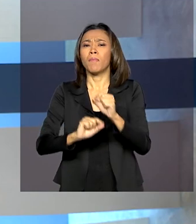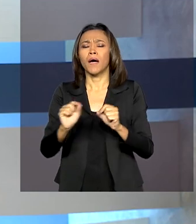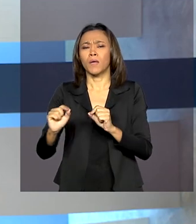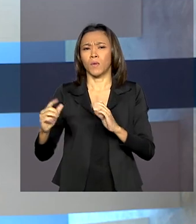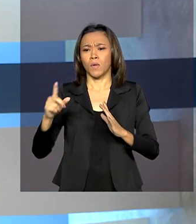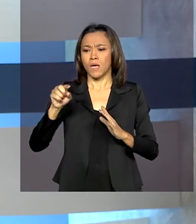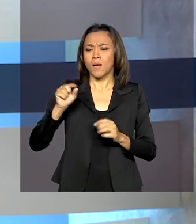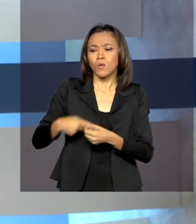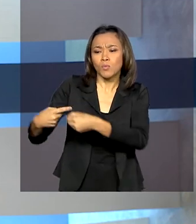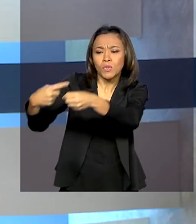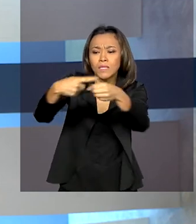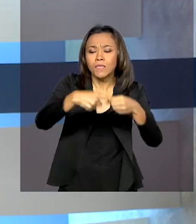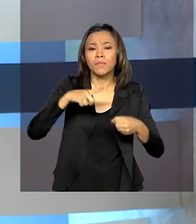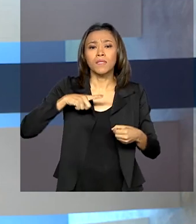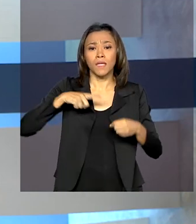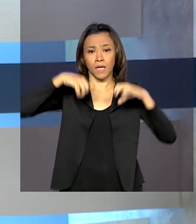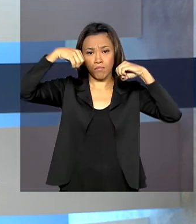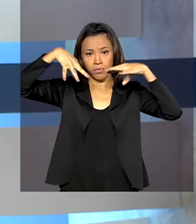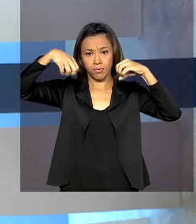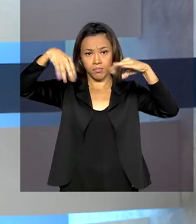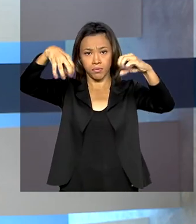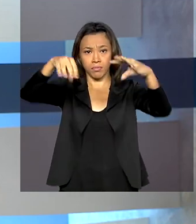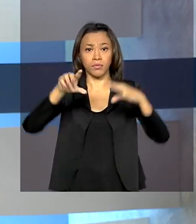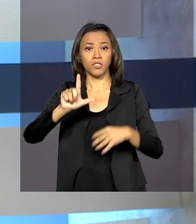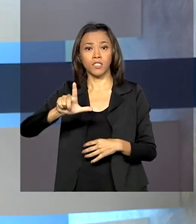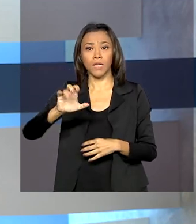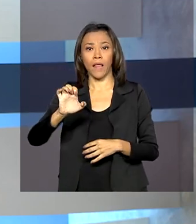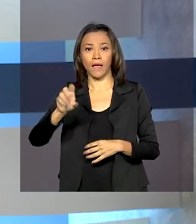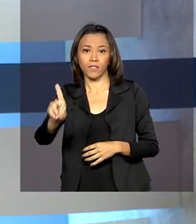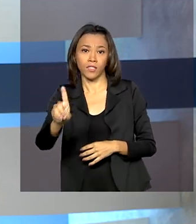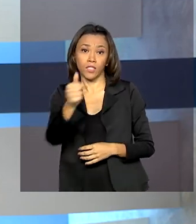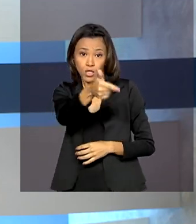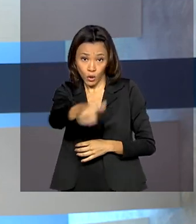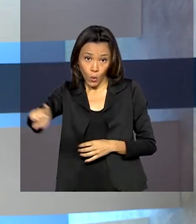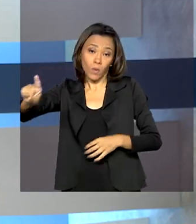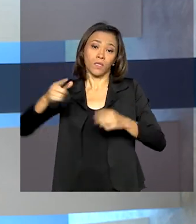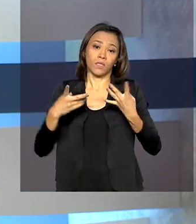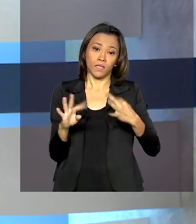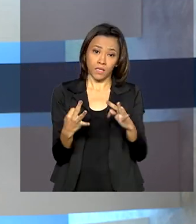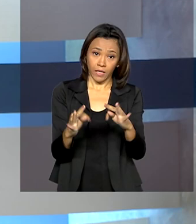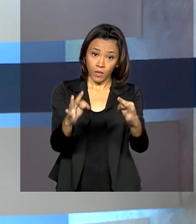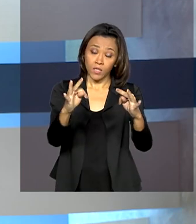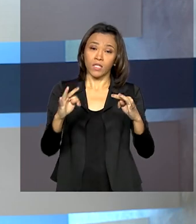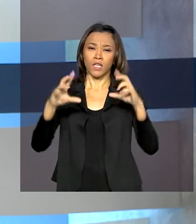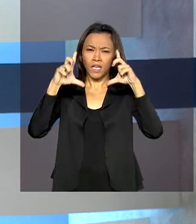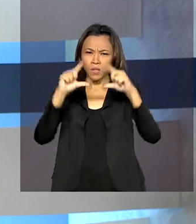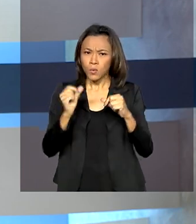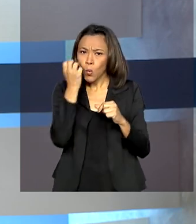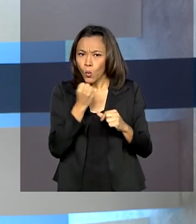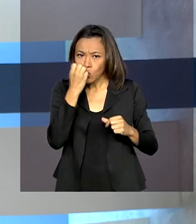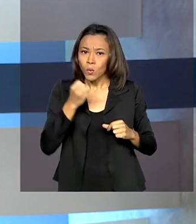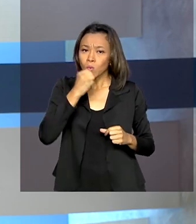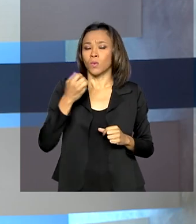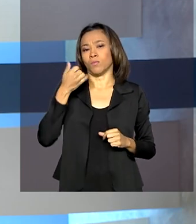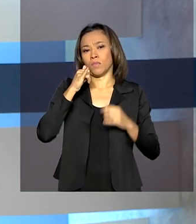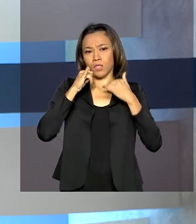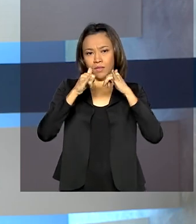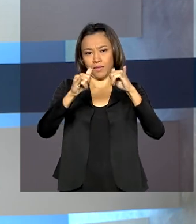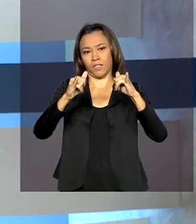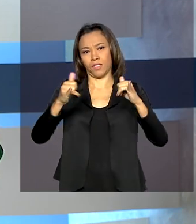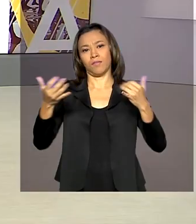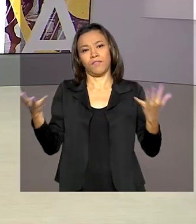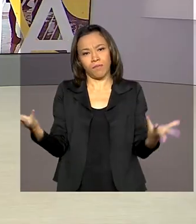municípios tenham lâmpadas de LED nas ruas e outras tecnologias que reduzam o consumo de energia e aumentem a